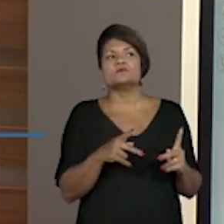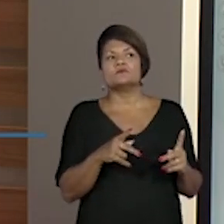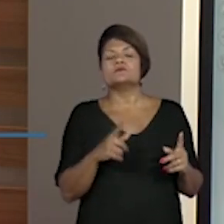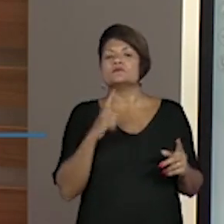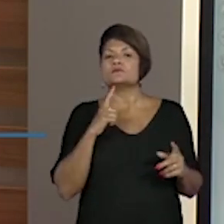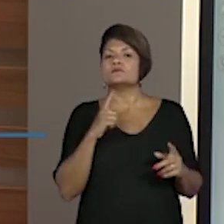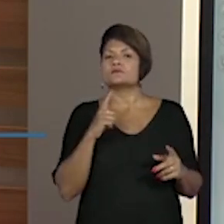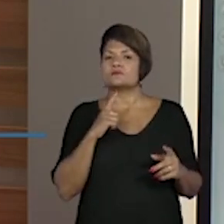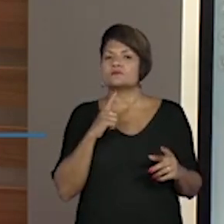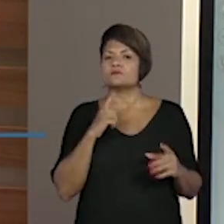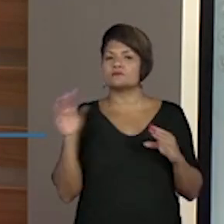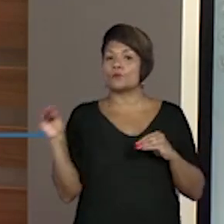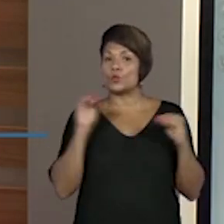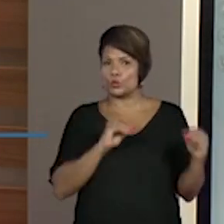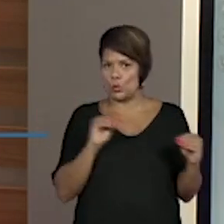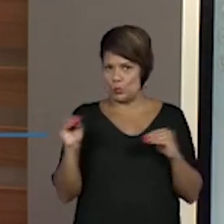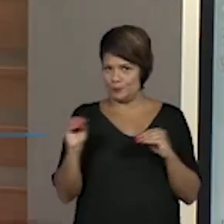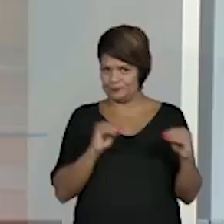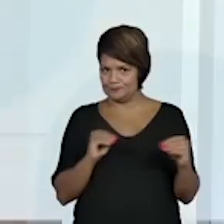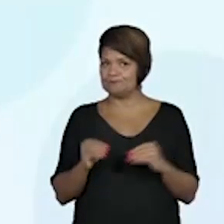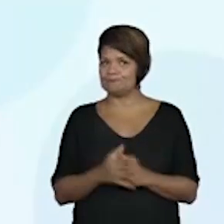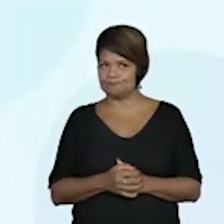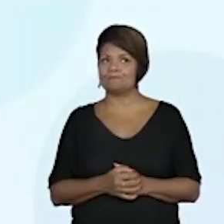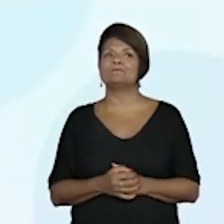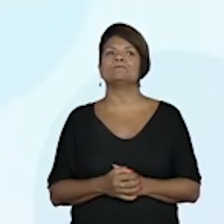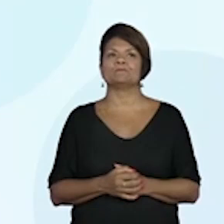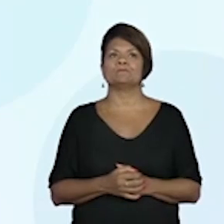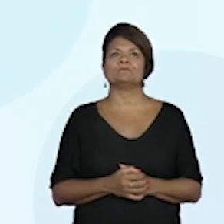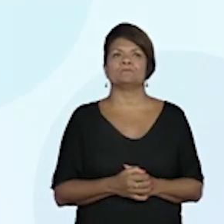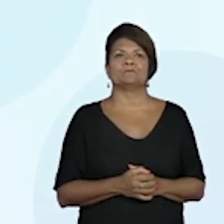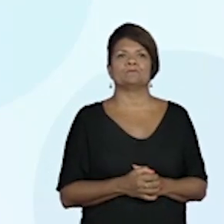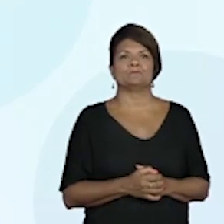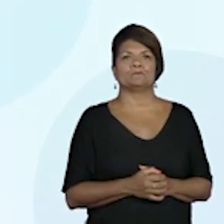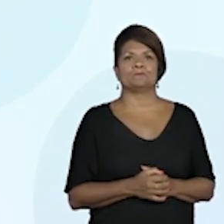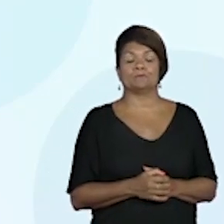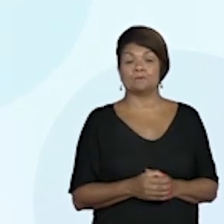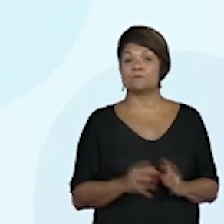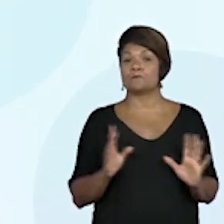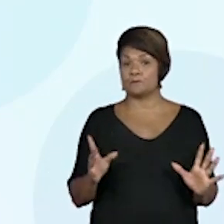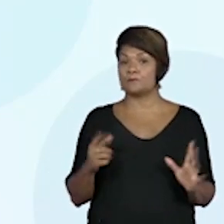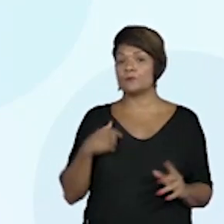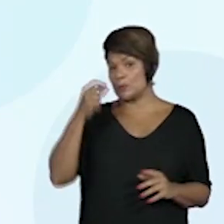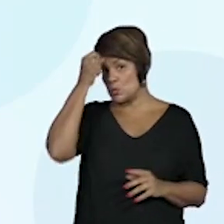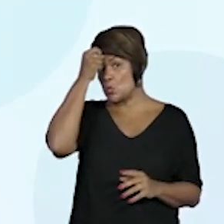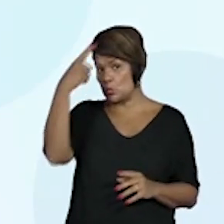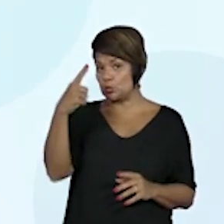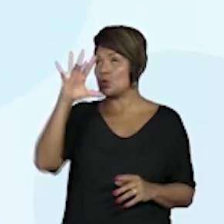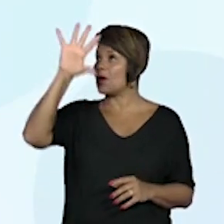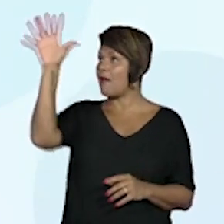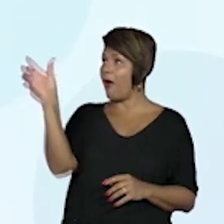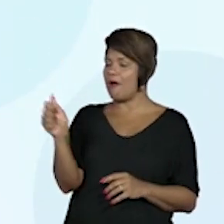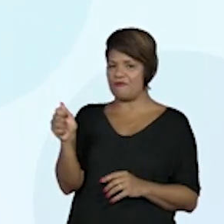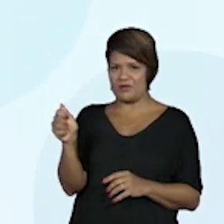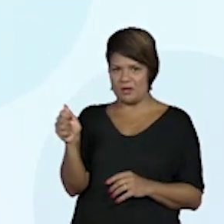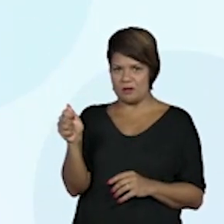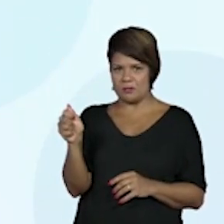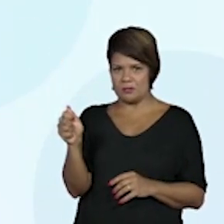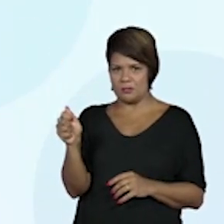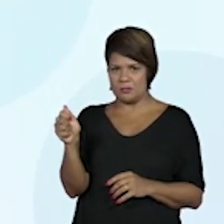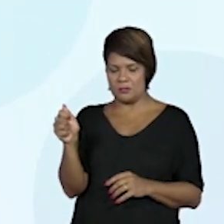Eu vou aqui o enunciado. A contribuição cultural da África no Brasil.